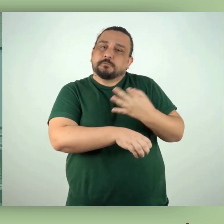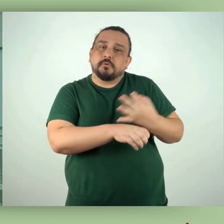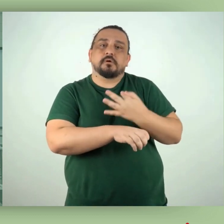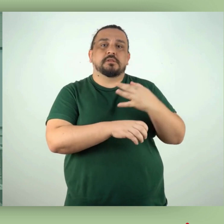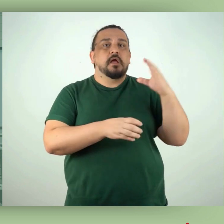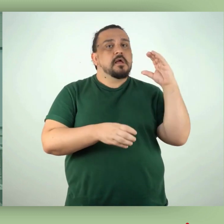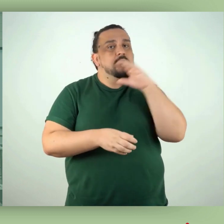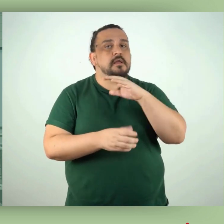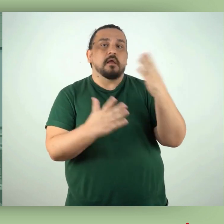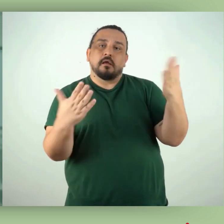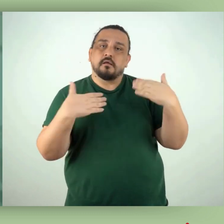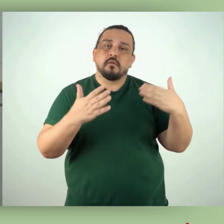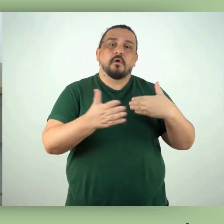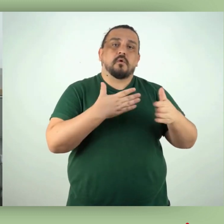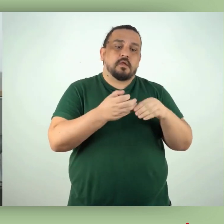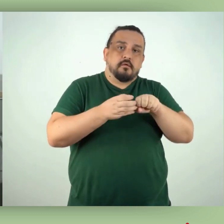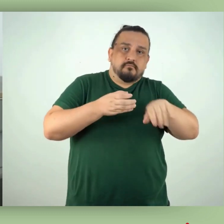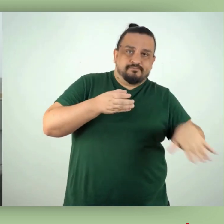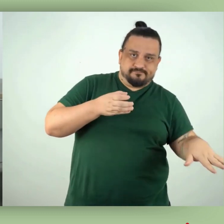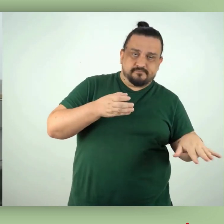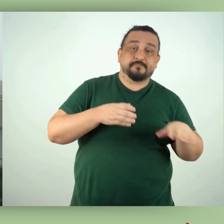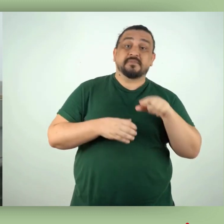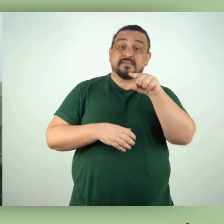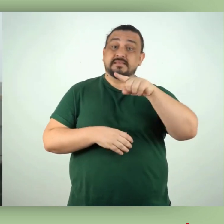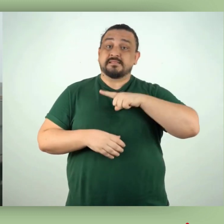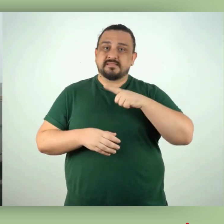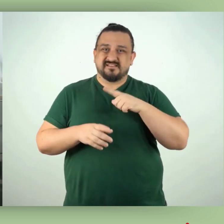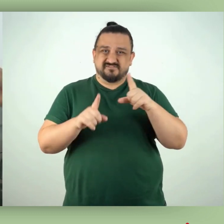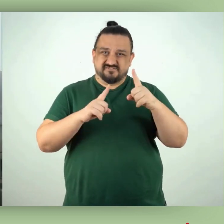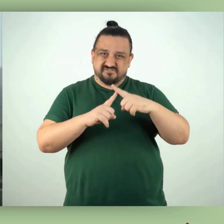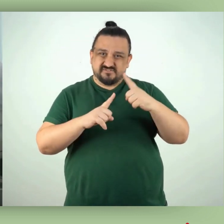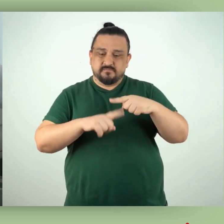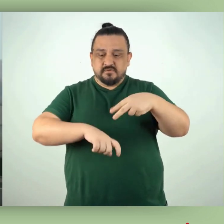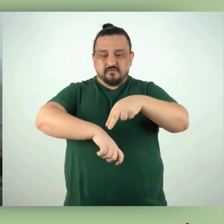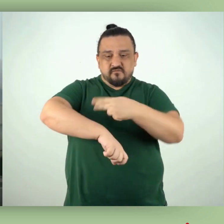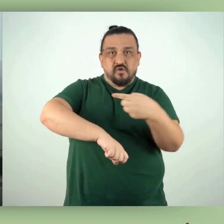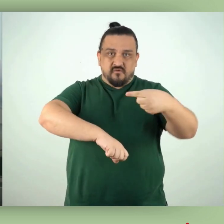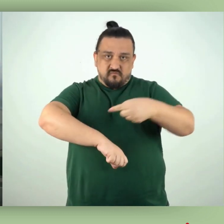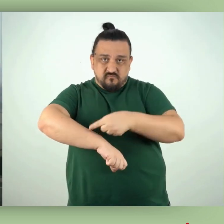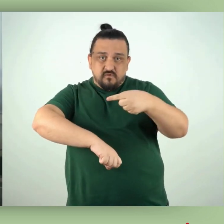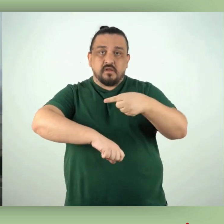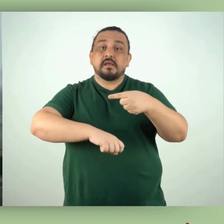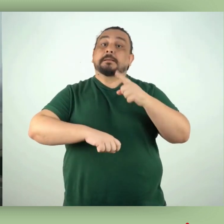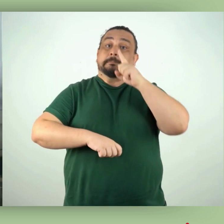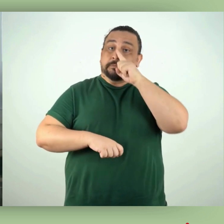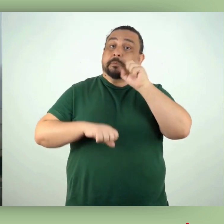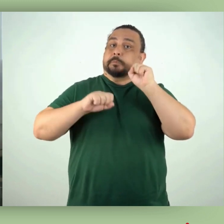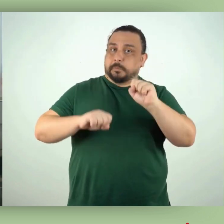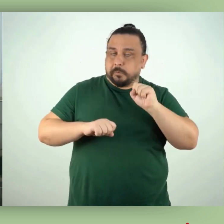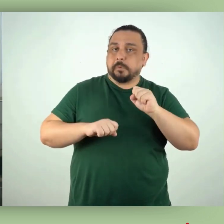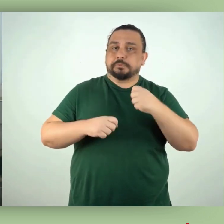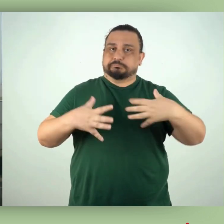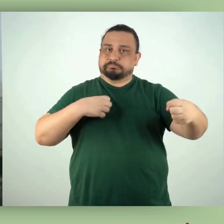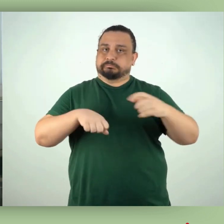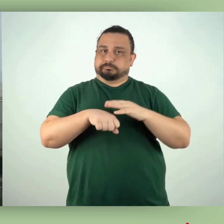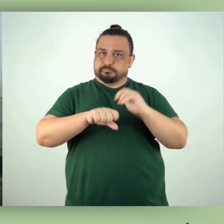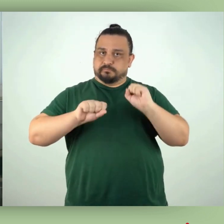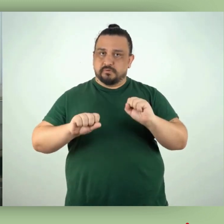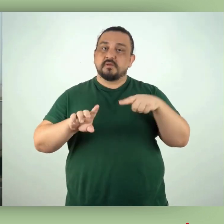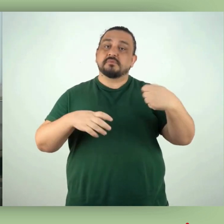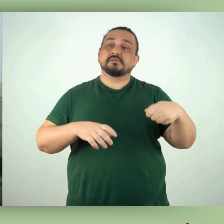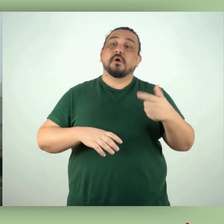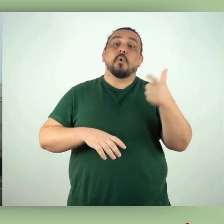ruptura e vazamento. Os resíduos pérfuro cortantes contaminados por substâncias potencialmente infectantes